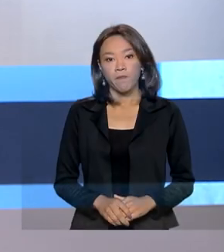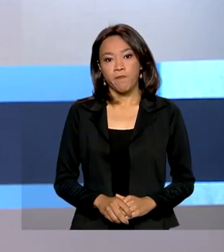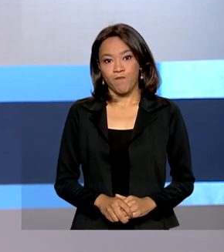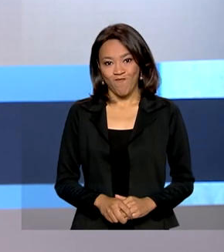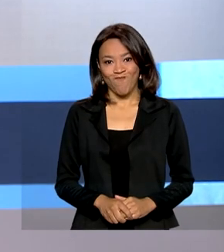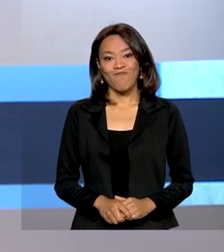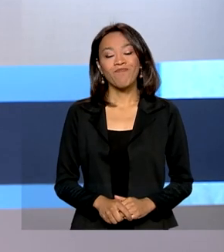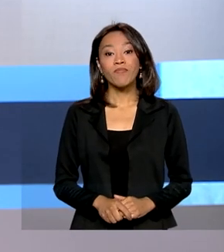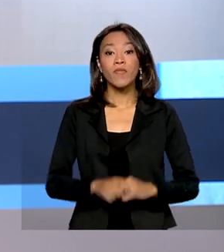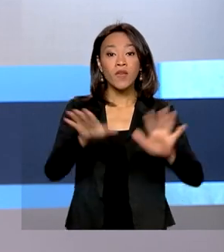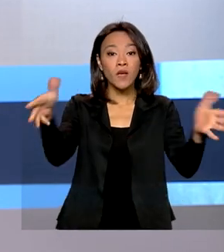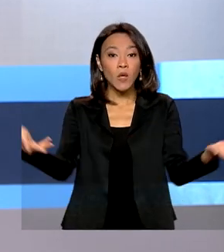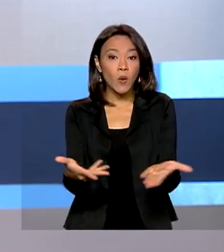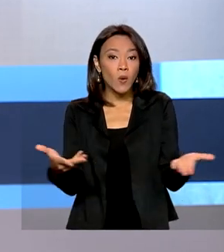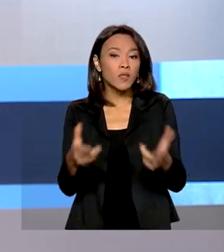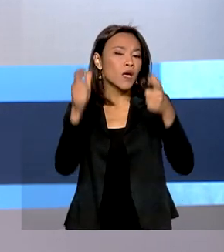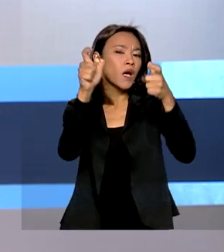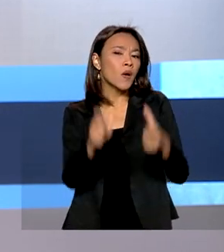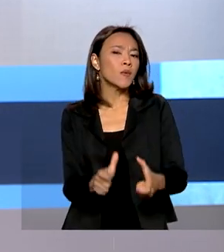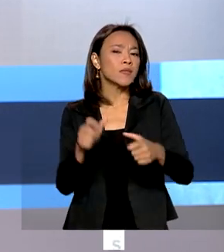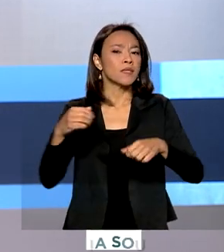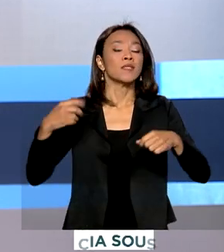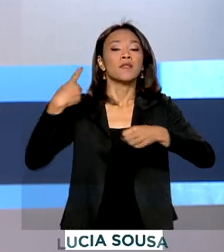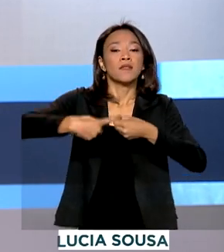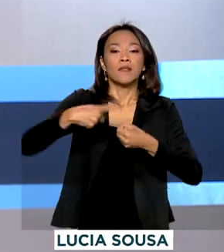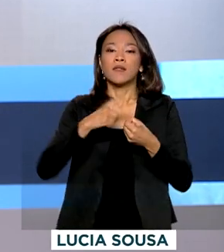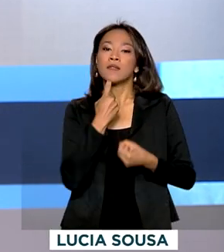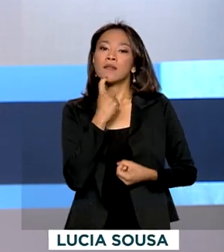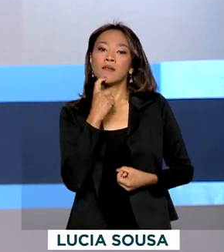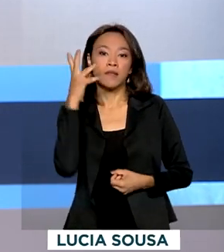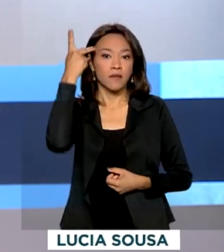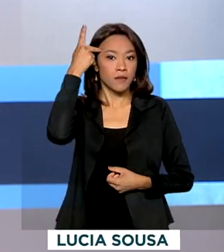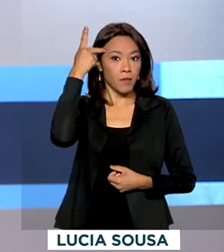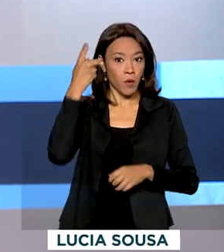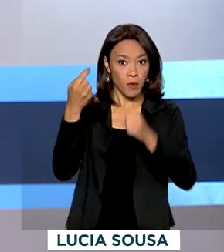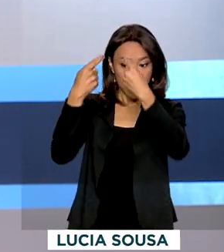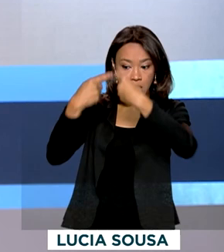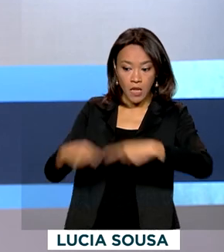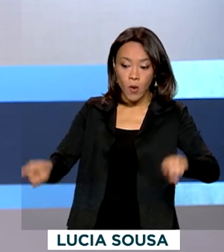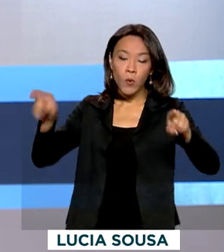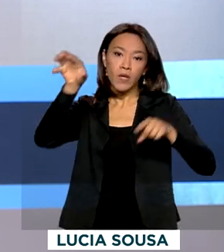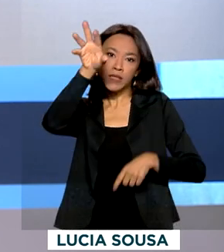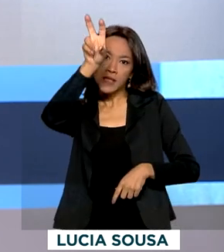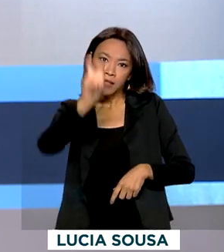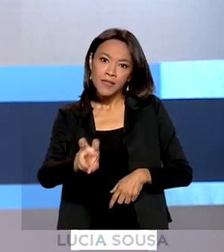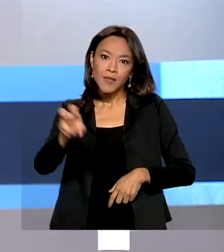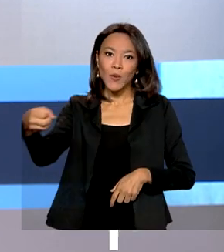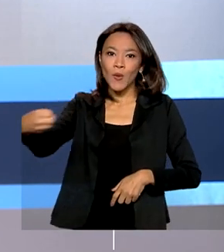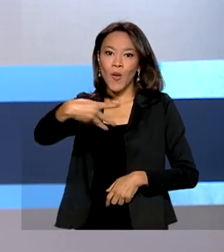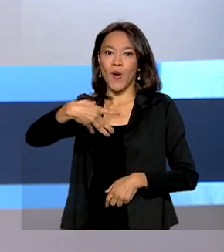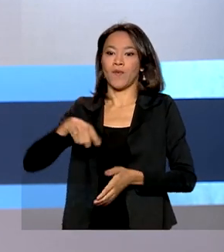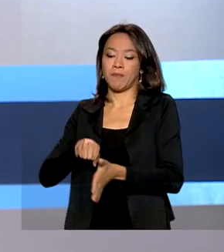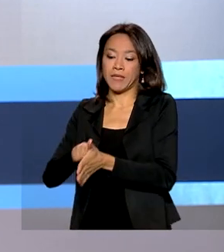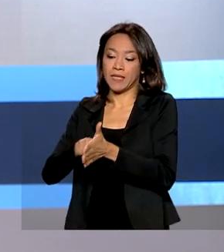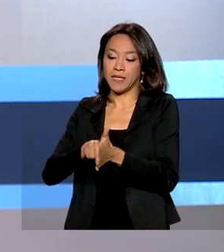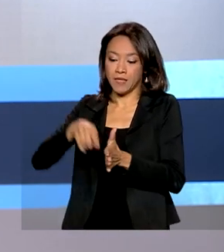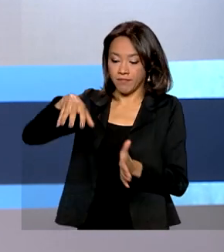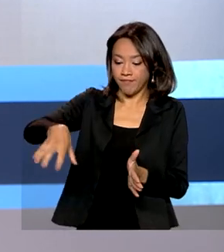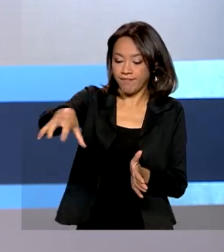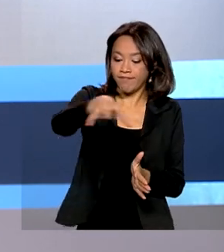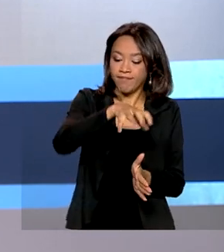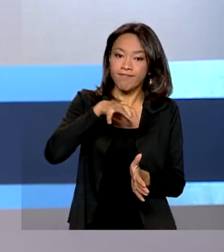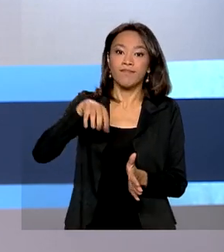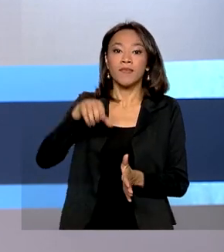E hoje em Campinas, São Paulo, o presidente Jair Bolsonaro inaugura cinco novas estações de pesquisa do Sirius, o